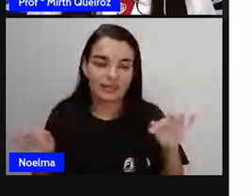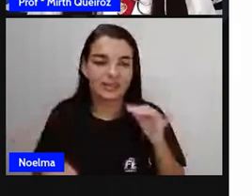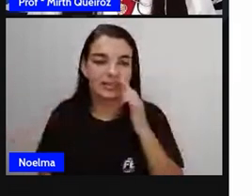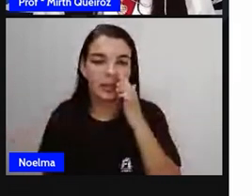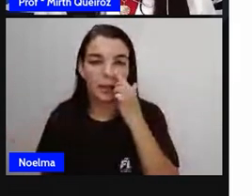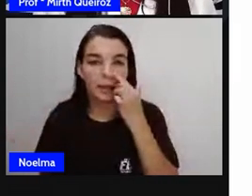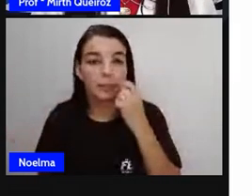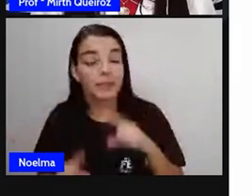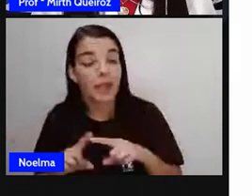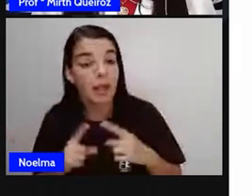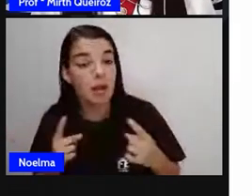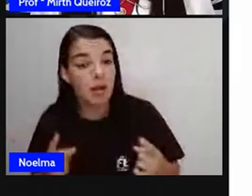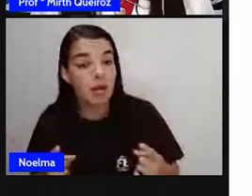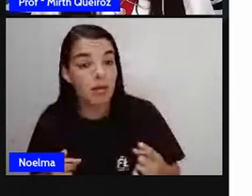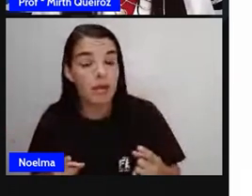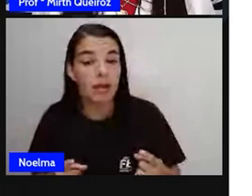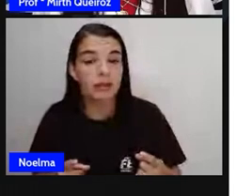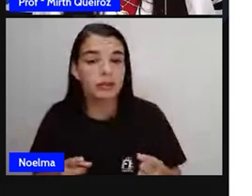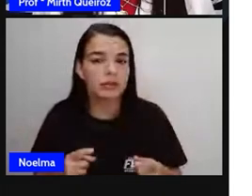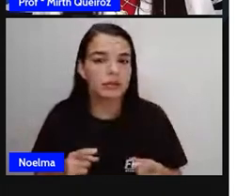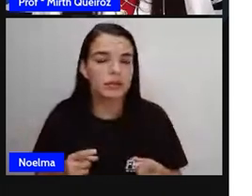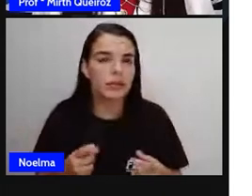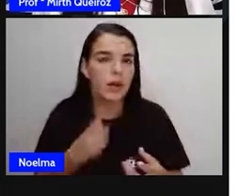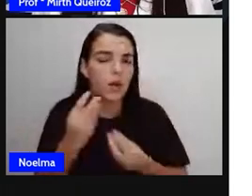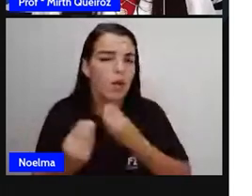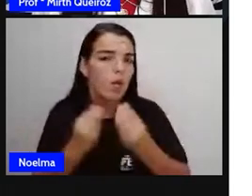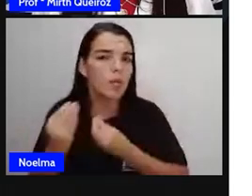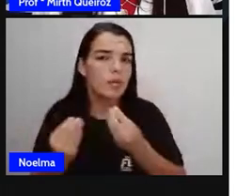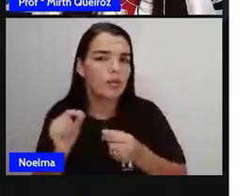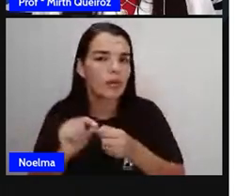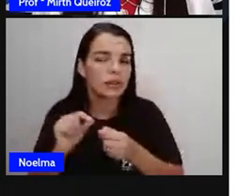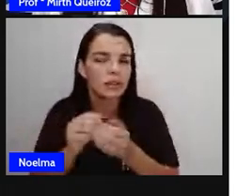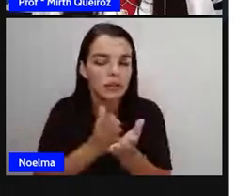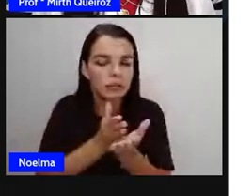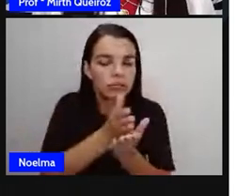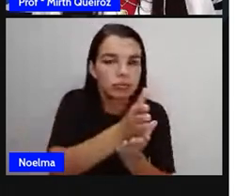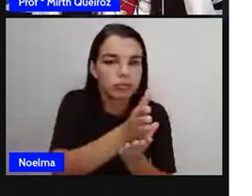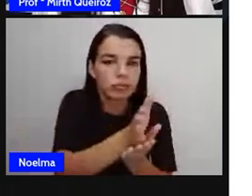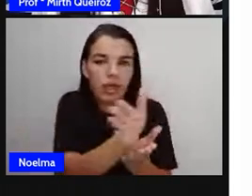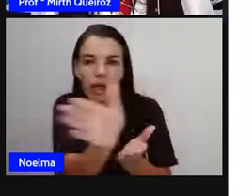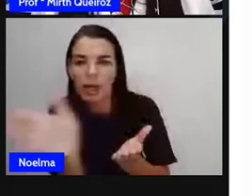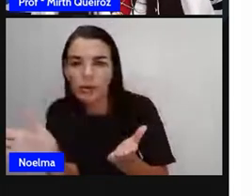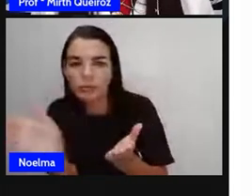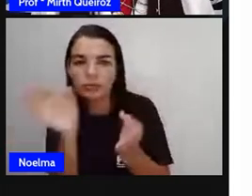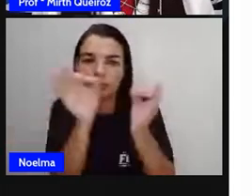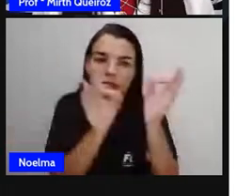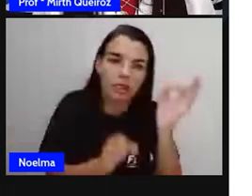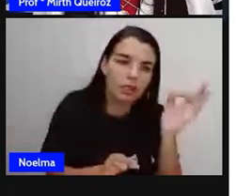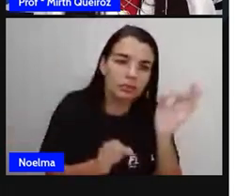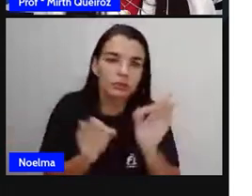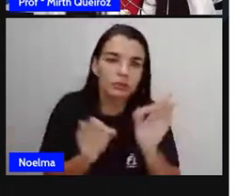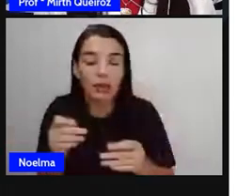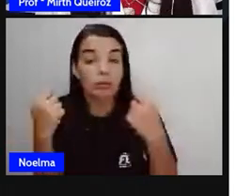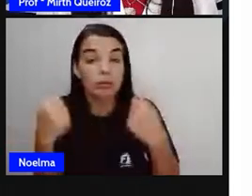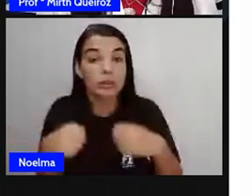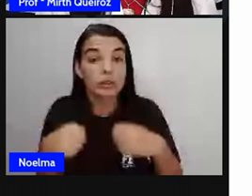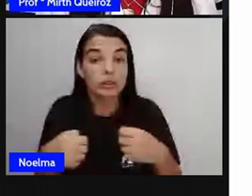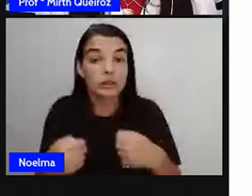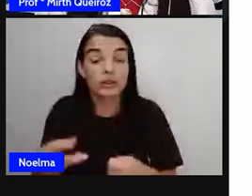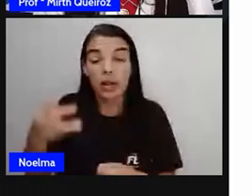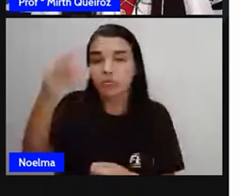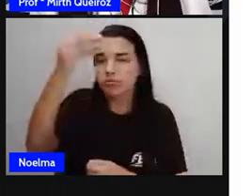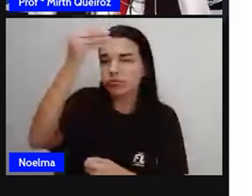Só que para a gente fazer esse percurso, né? A gente tem que compreender alguns